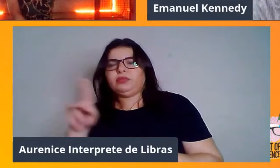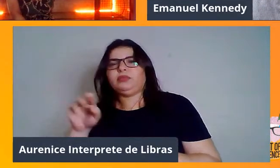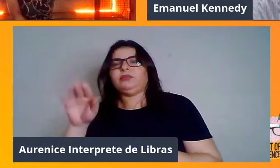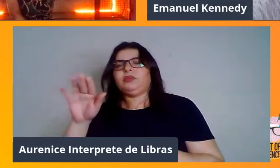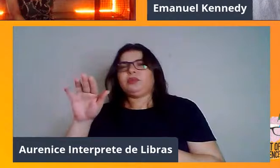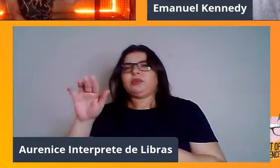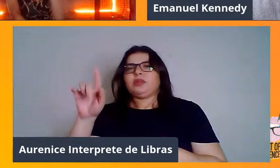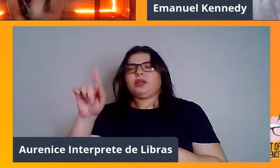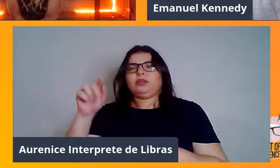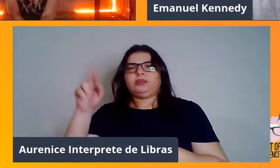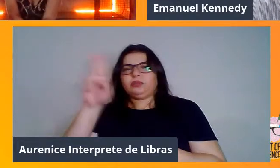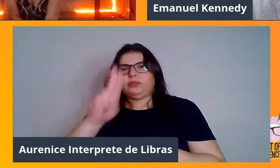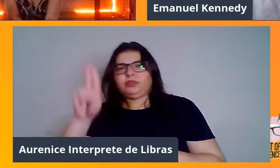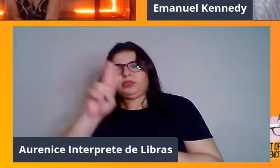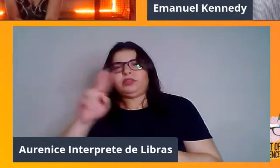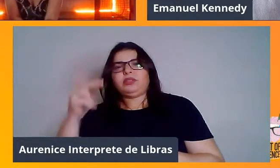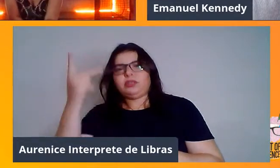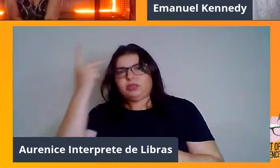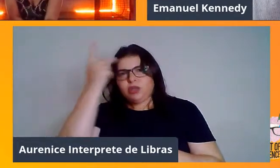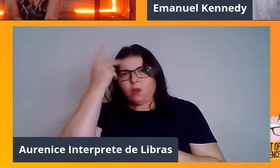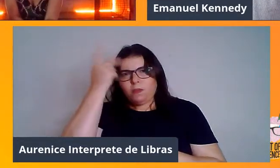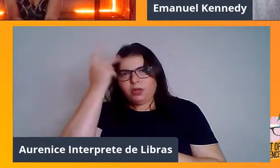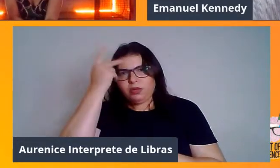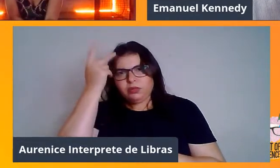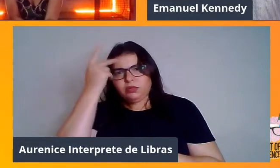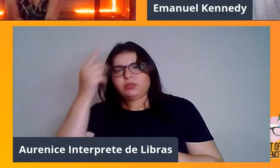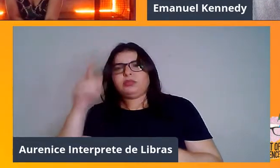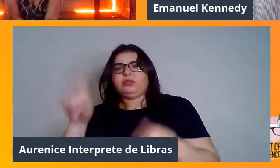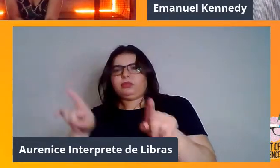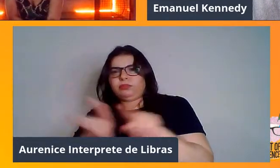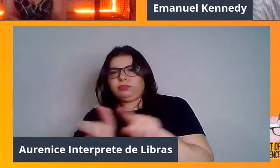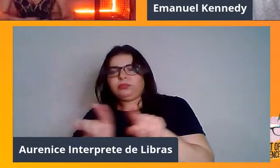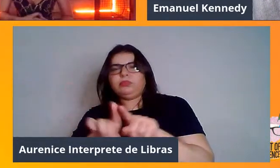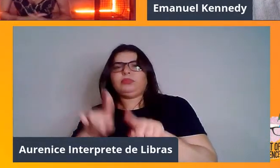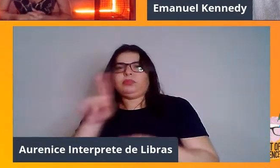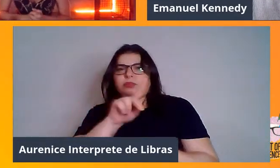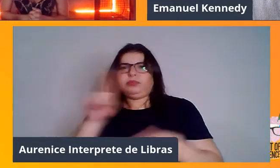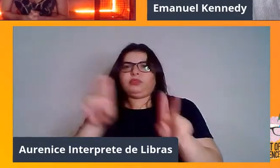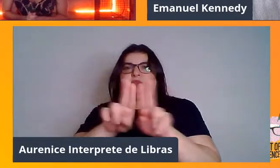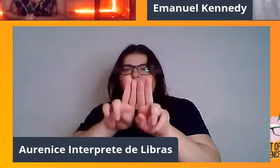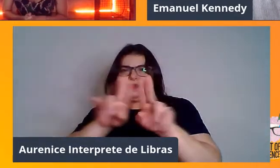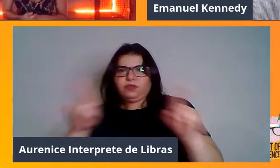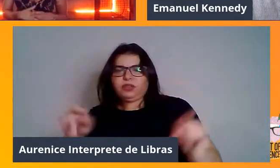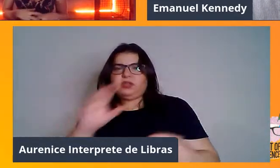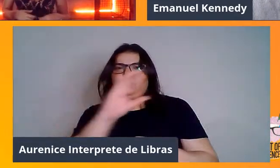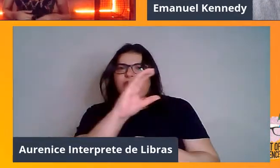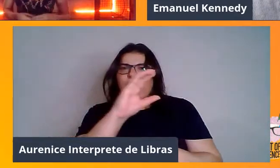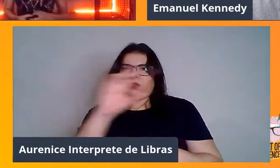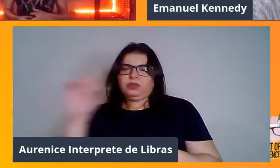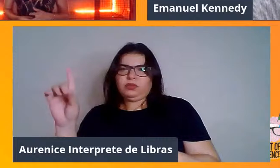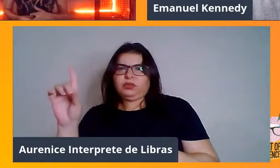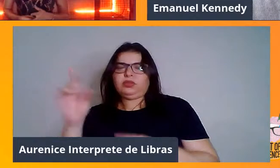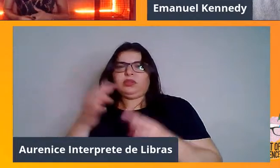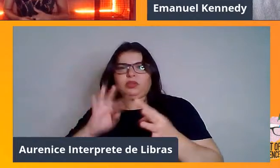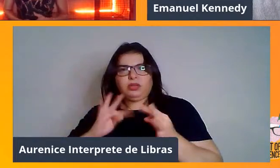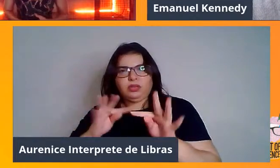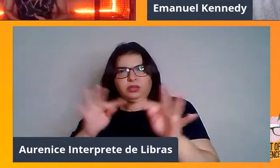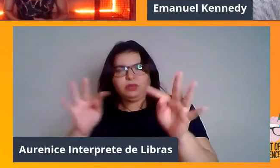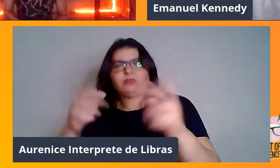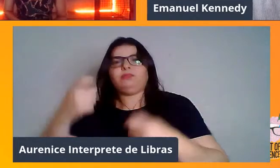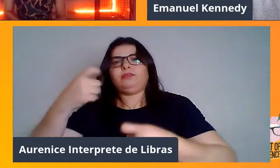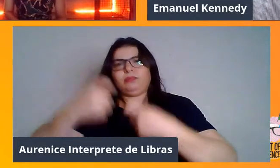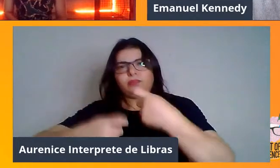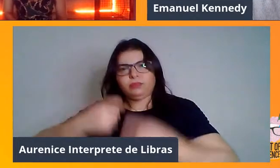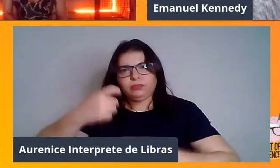correlatas à biotecnologia da reprodução na UFESA. Atualmente, ele é coordenador do Laboratório de Tecnologias Reprodutivas